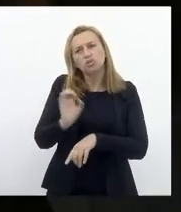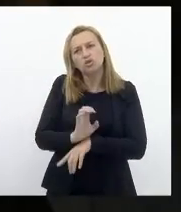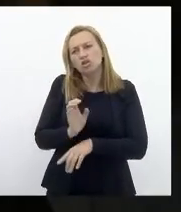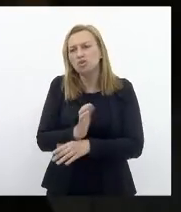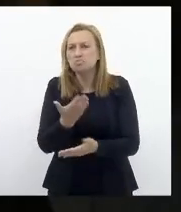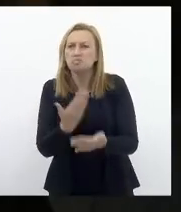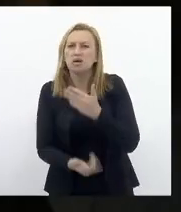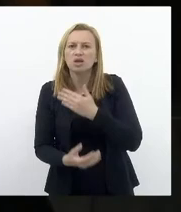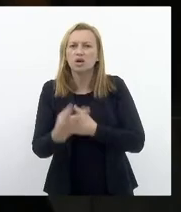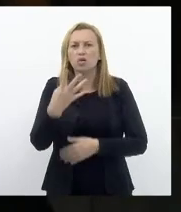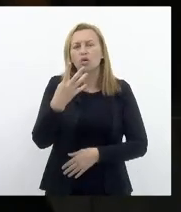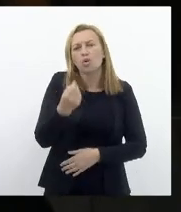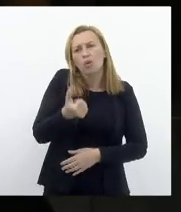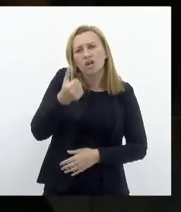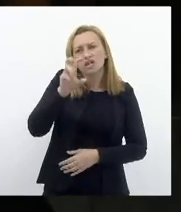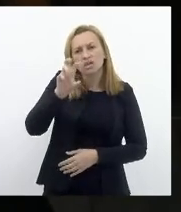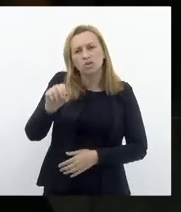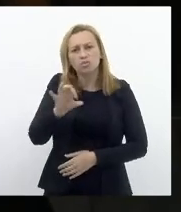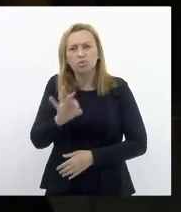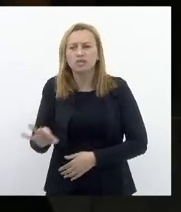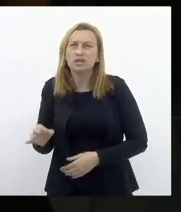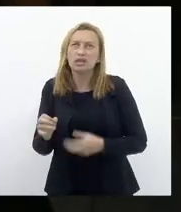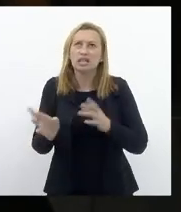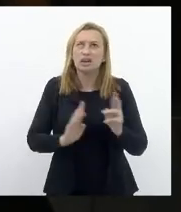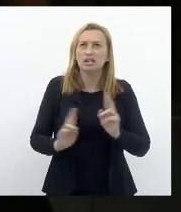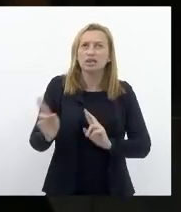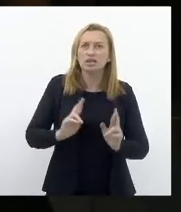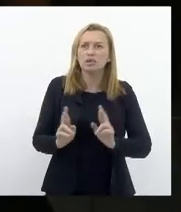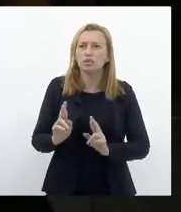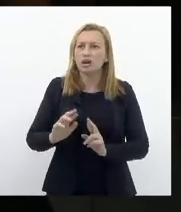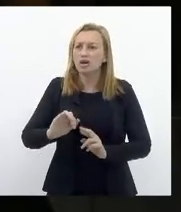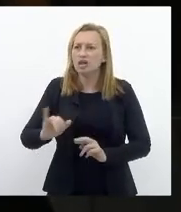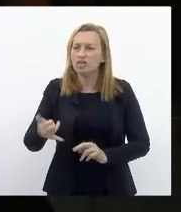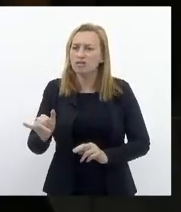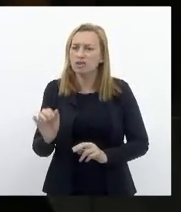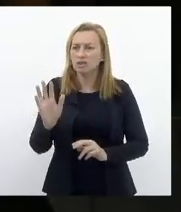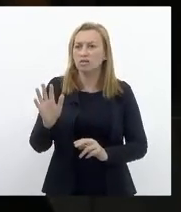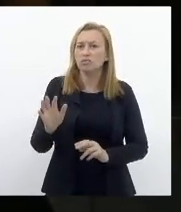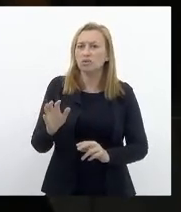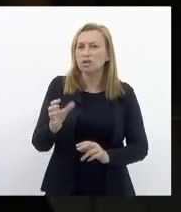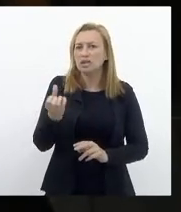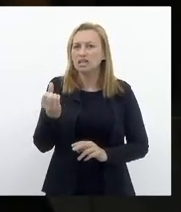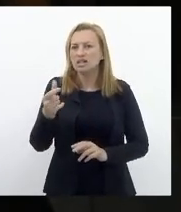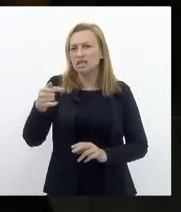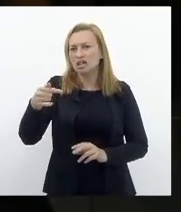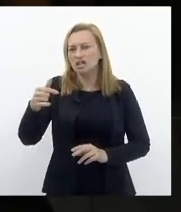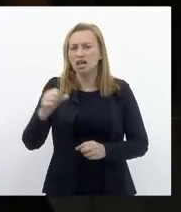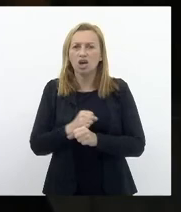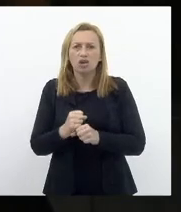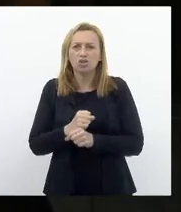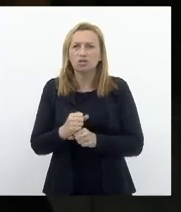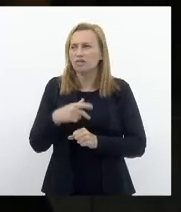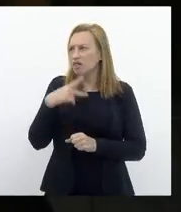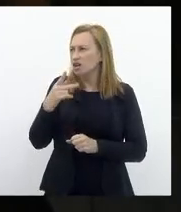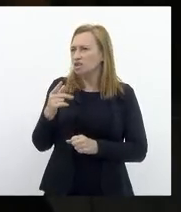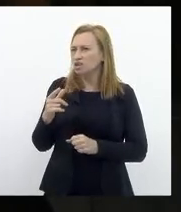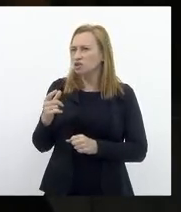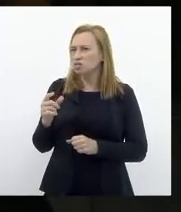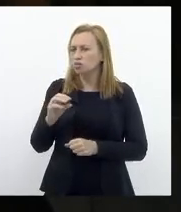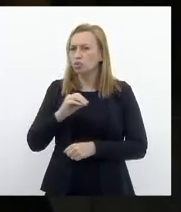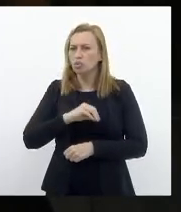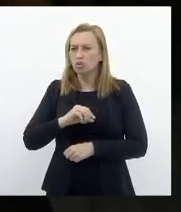acumuladas De quase 50% Em relação A inflação Nos últimos 6, 7 anos Ninguém está aqui Falando de aumento real